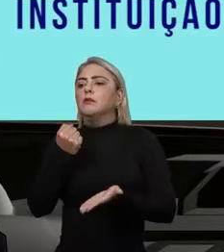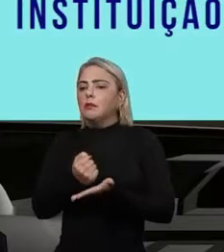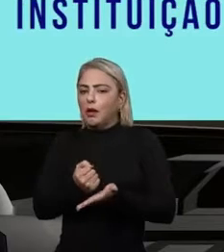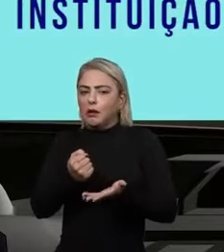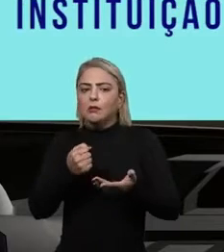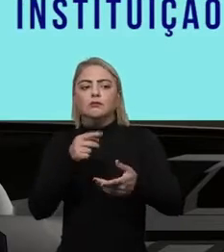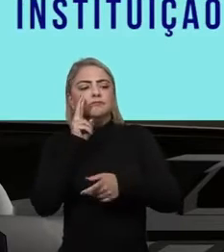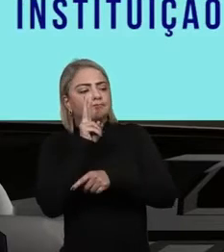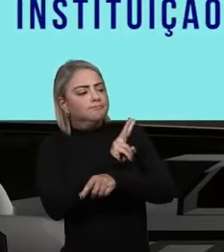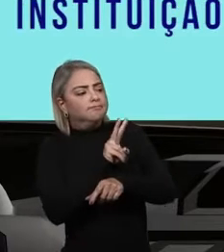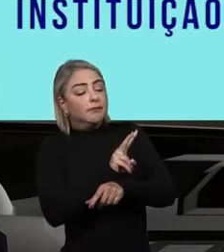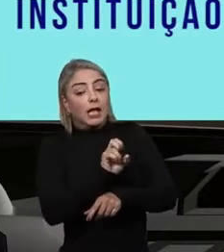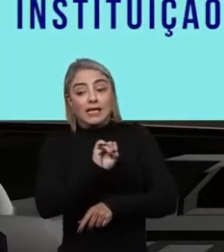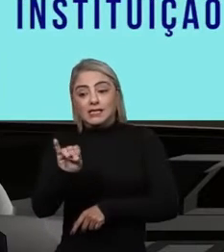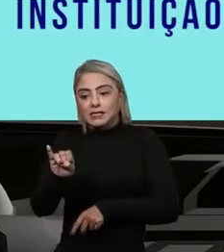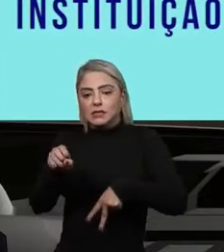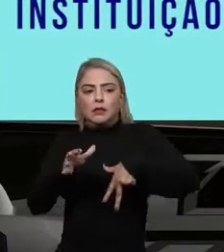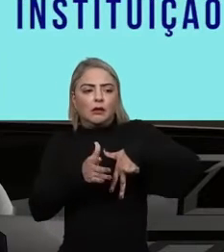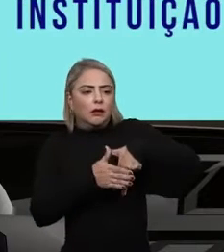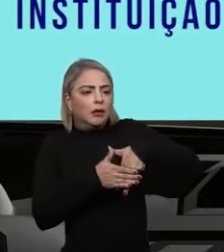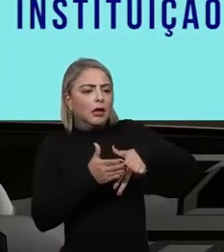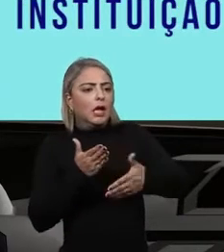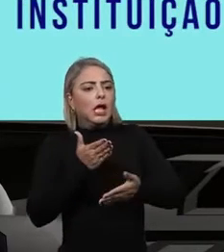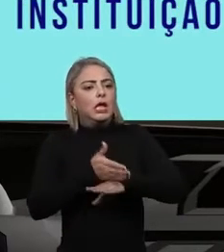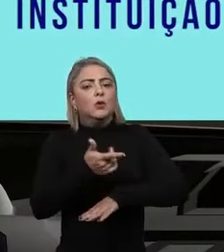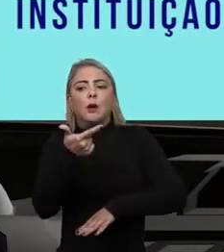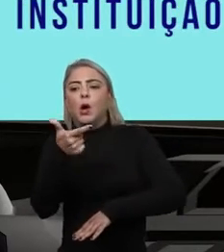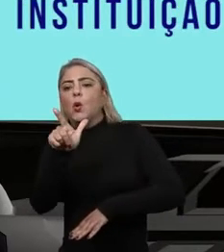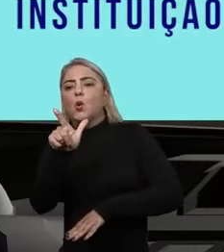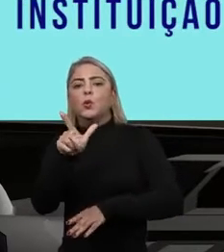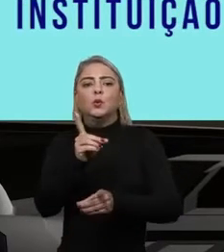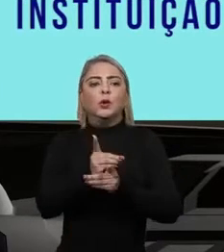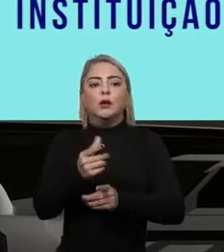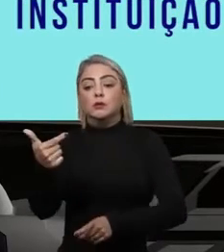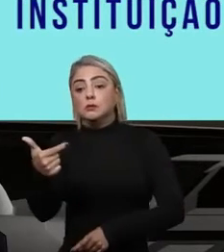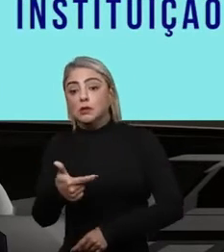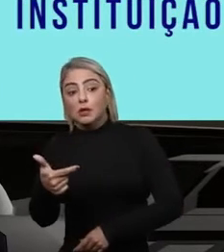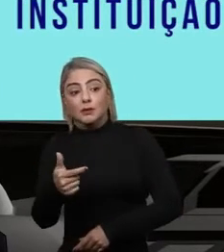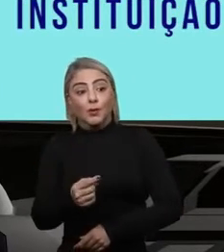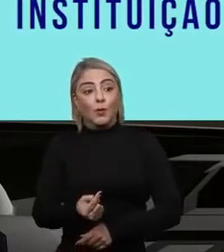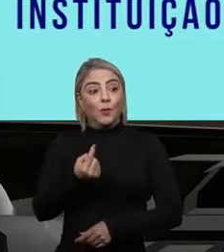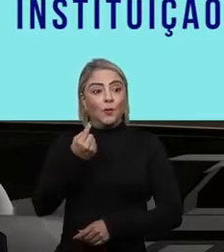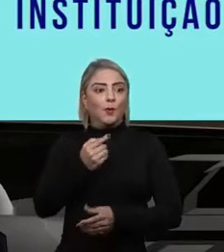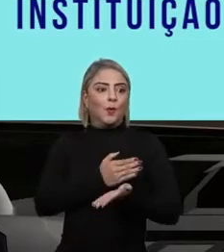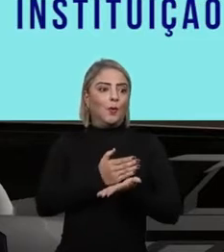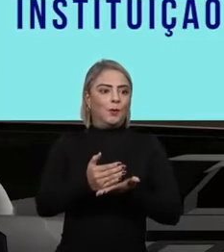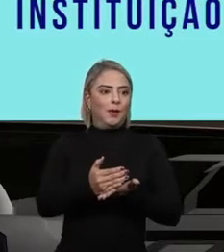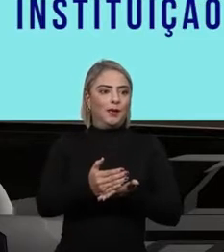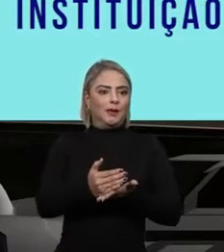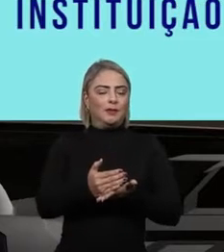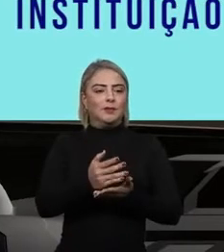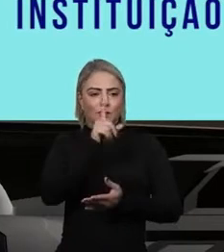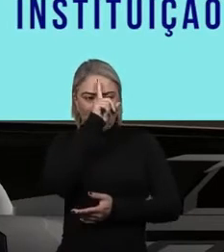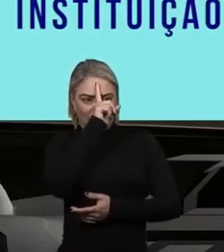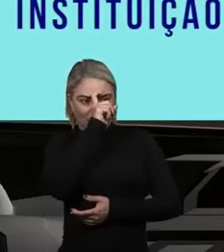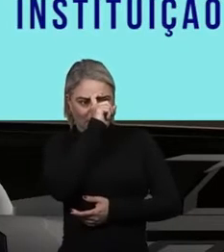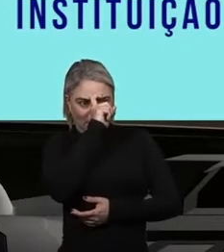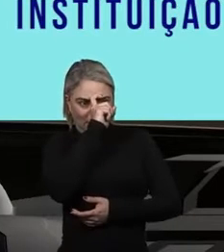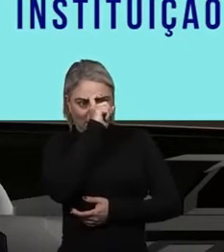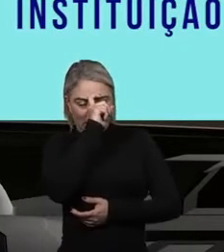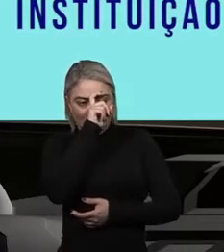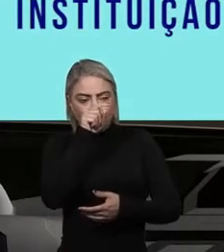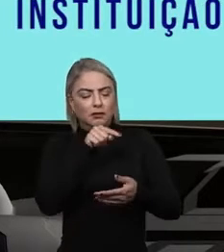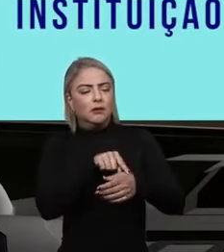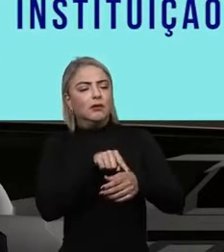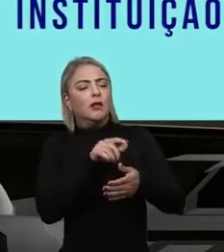monitora. Se o paciente entra com outro diagnóstico secundário, aquele inicial da entrada dele no hospital, a gente marca